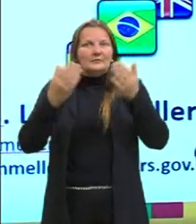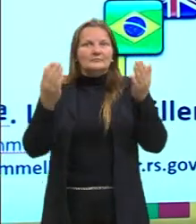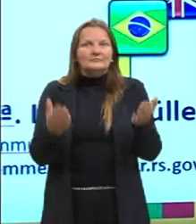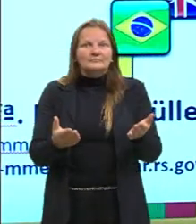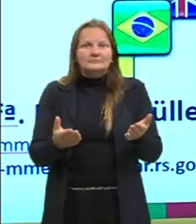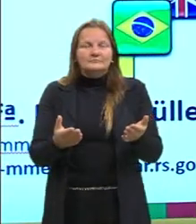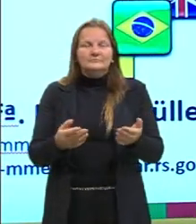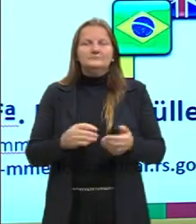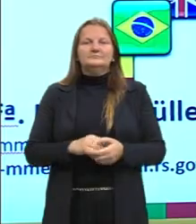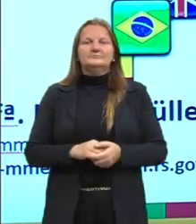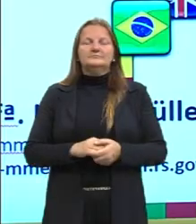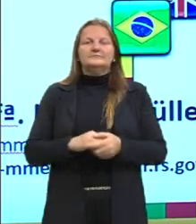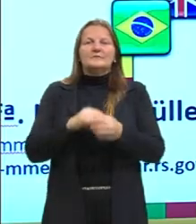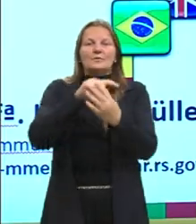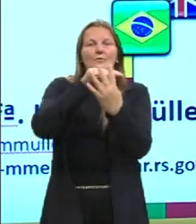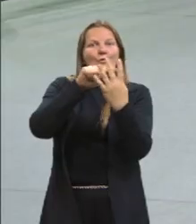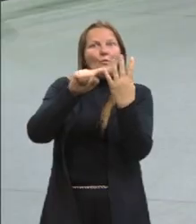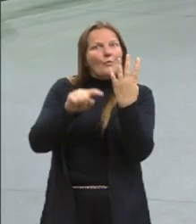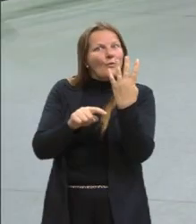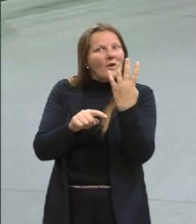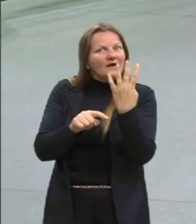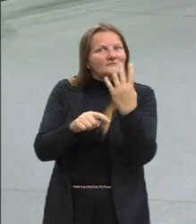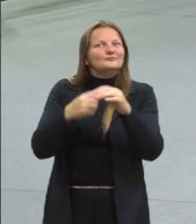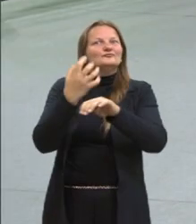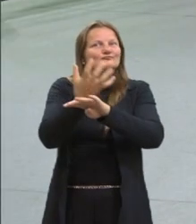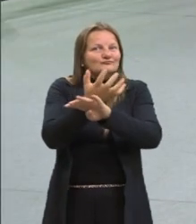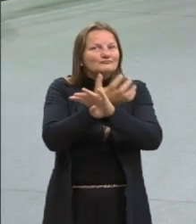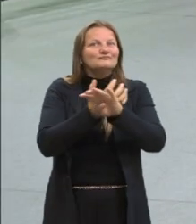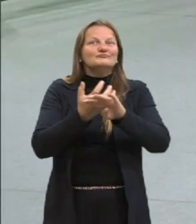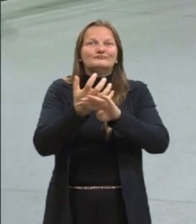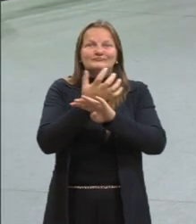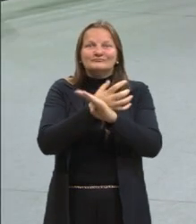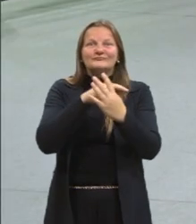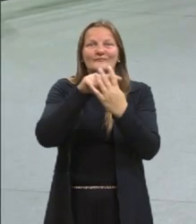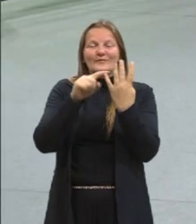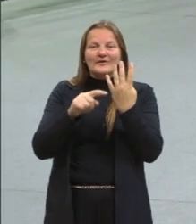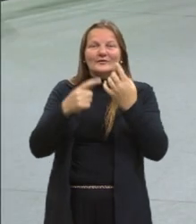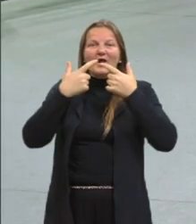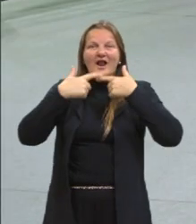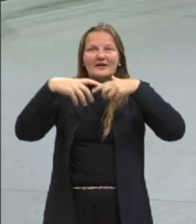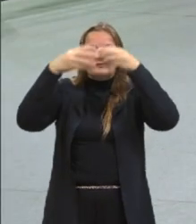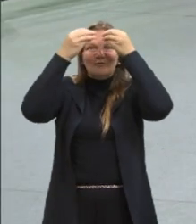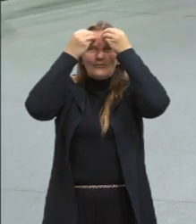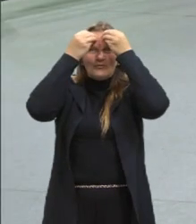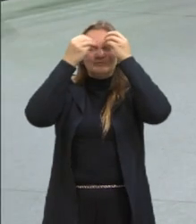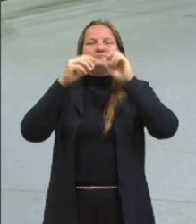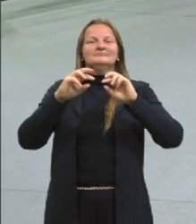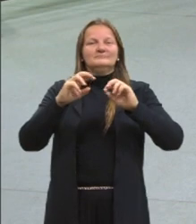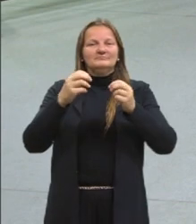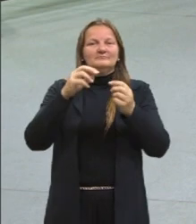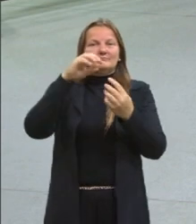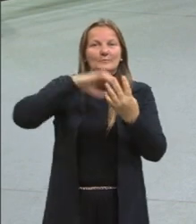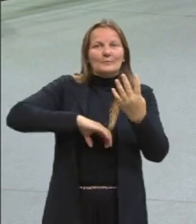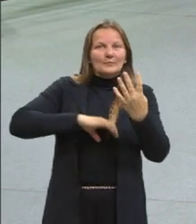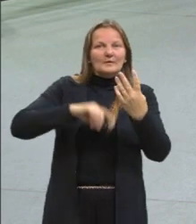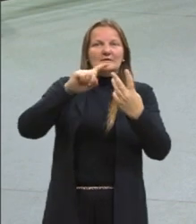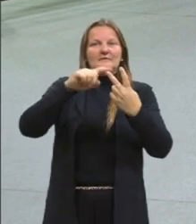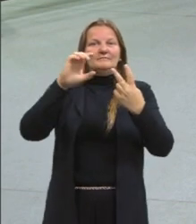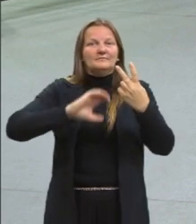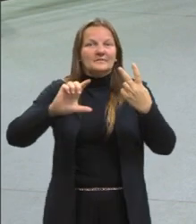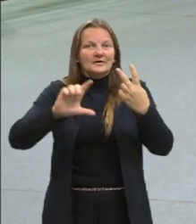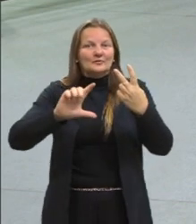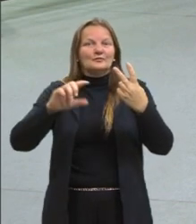trabalhando com quatro componentes da área de linguagens, português, literatura,